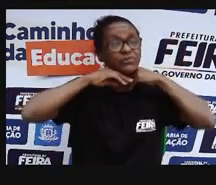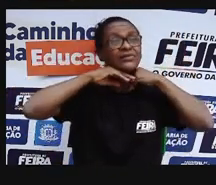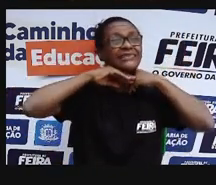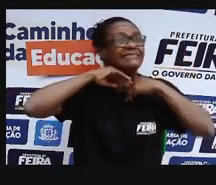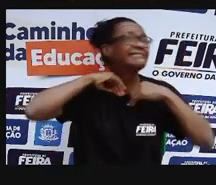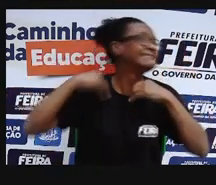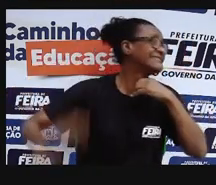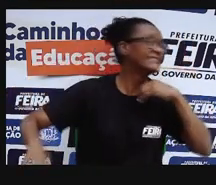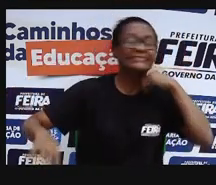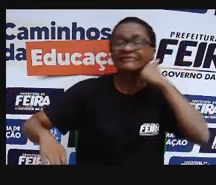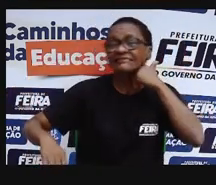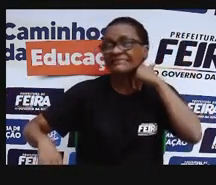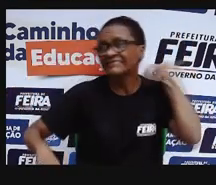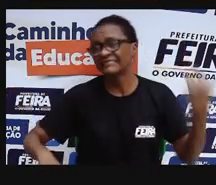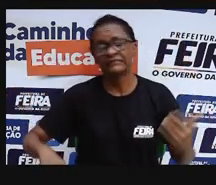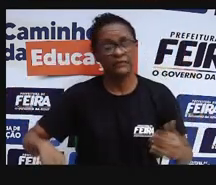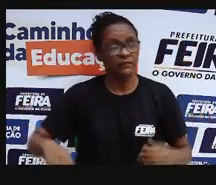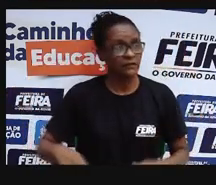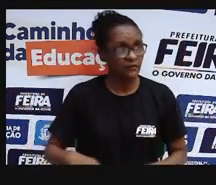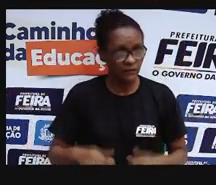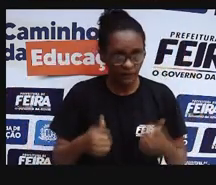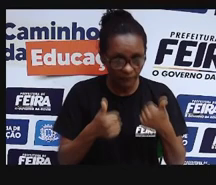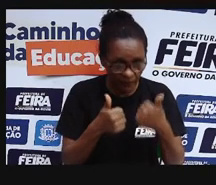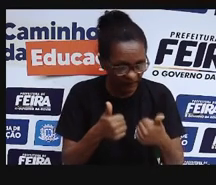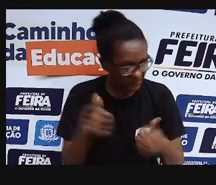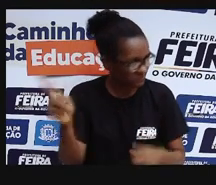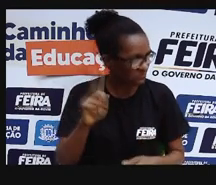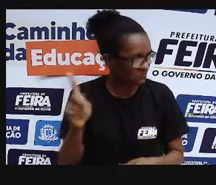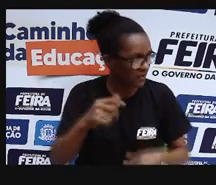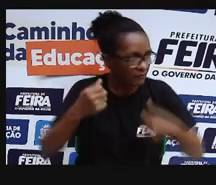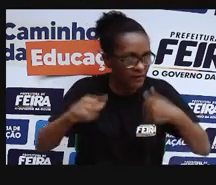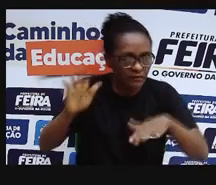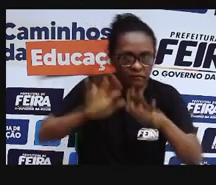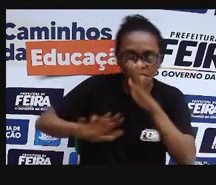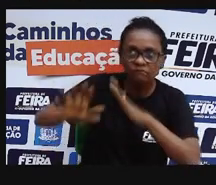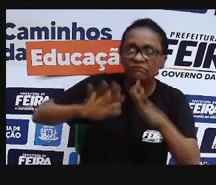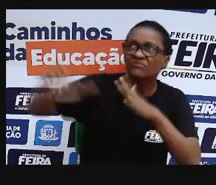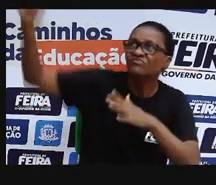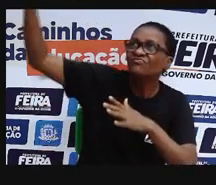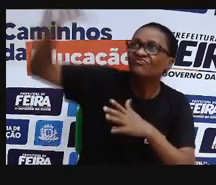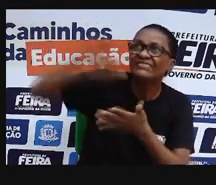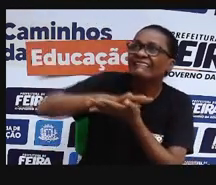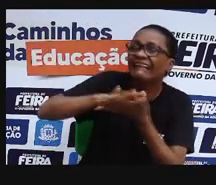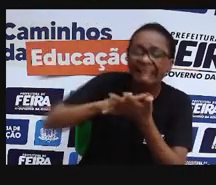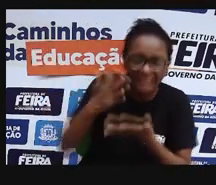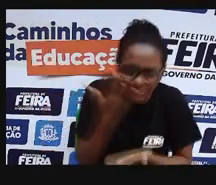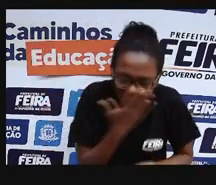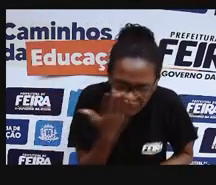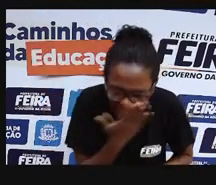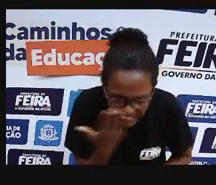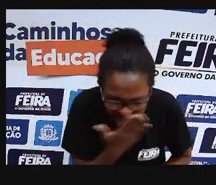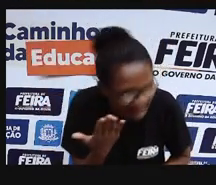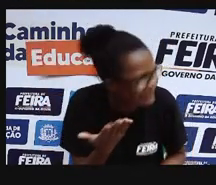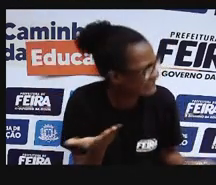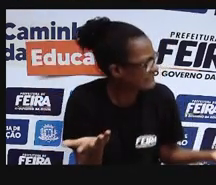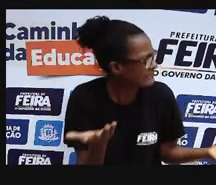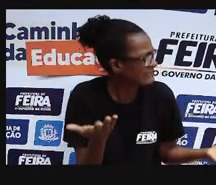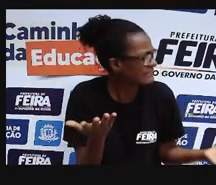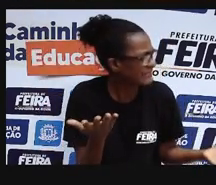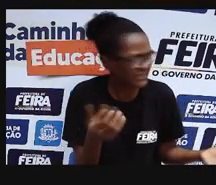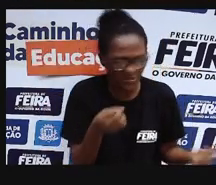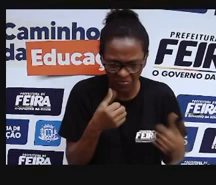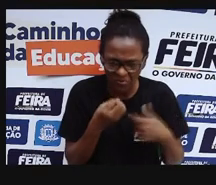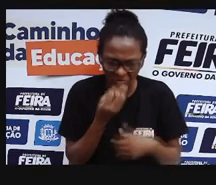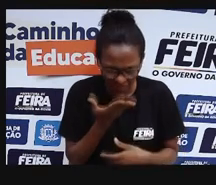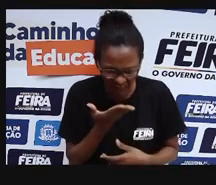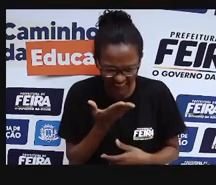trabalho. O um ambiente que tem uma baixa luminosidade. Então, essas condições, será que elas